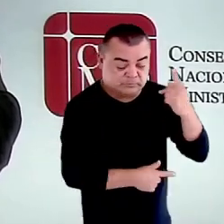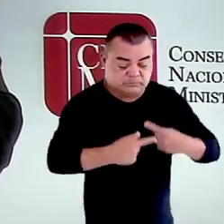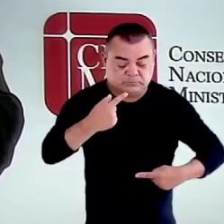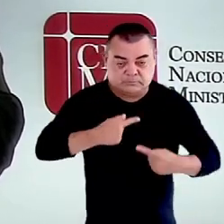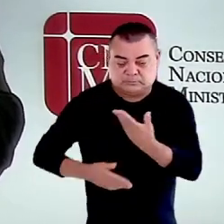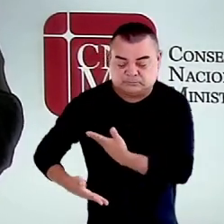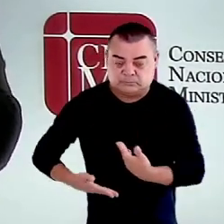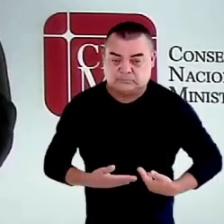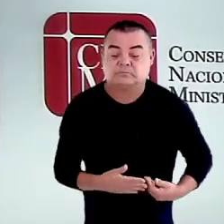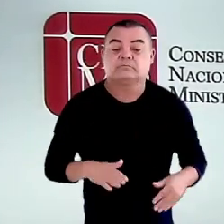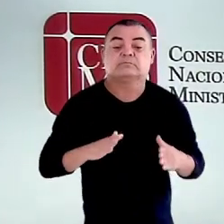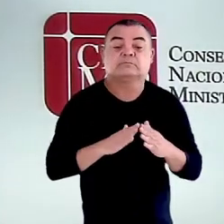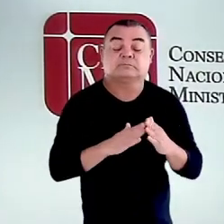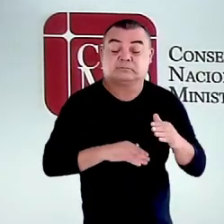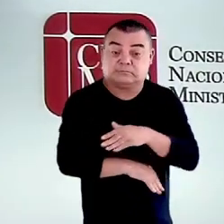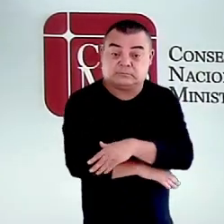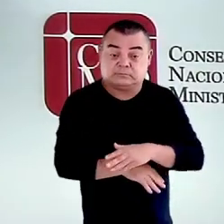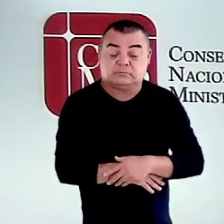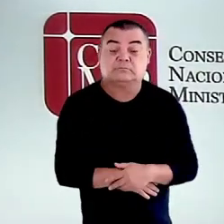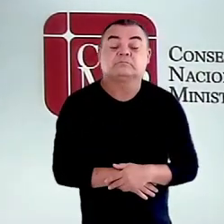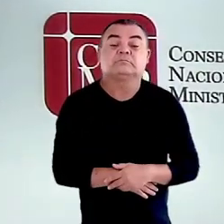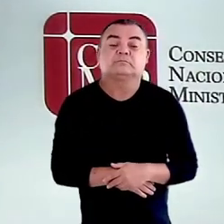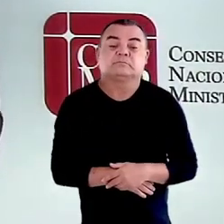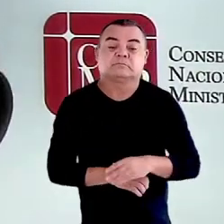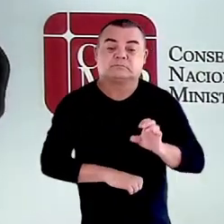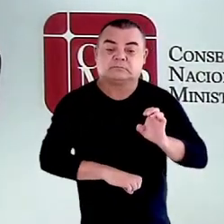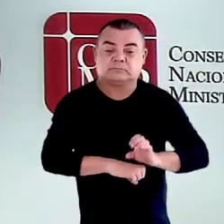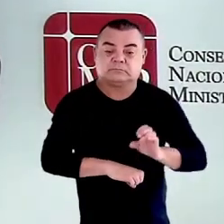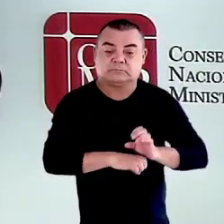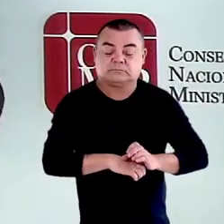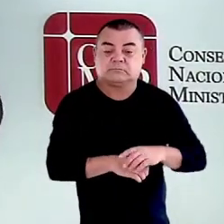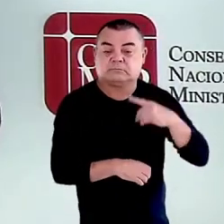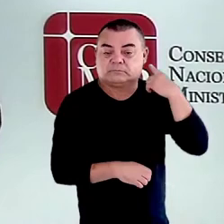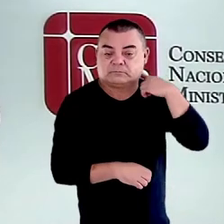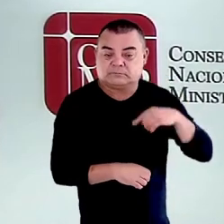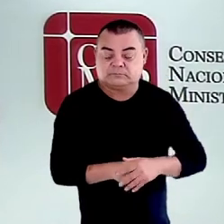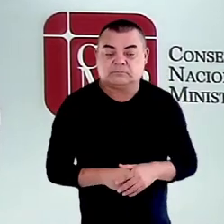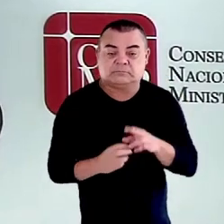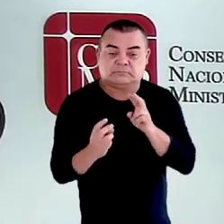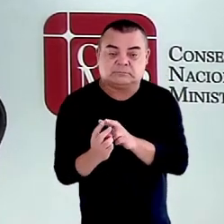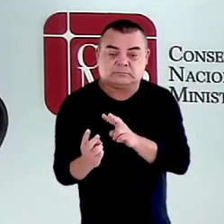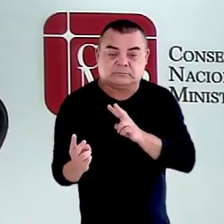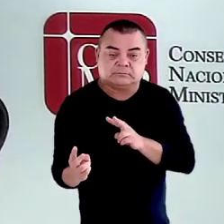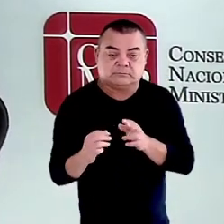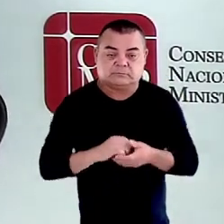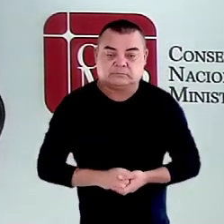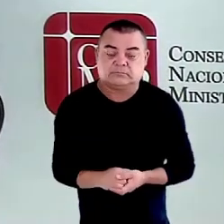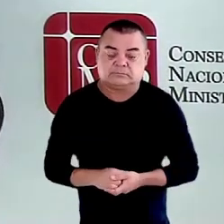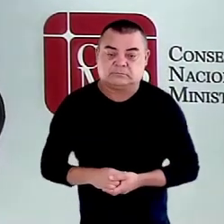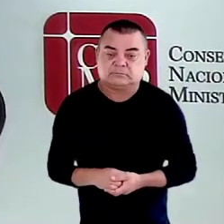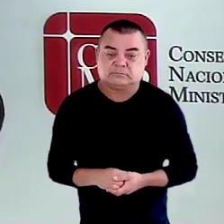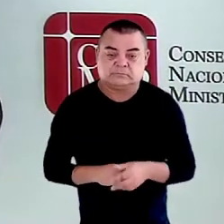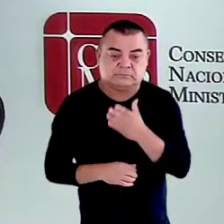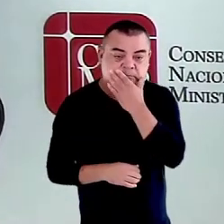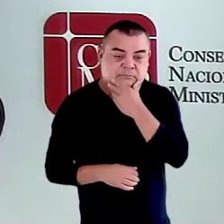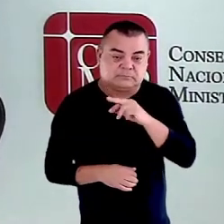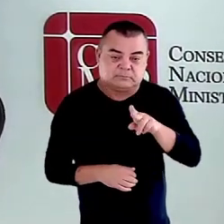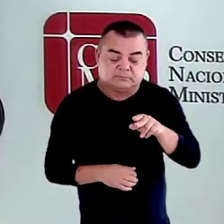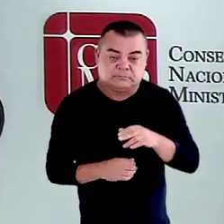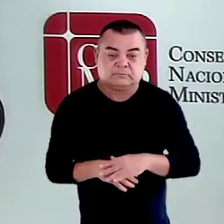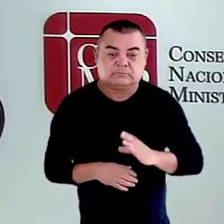População em Situação de Rua dos Polos de Minas Gerais, nesse ato virtualmente. Irmã Cristina Bovi,